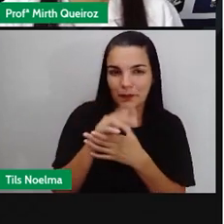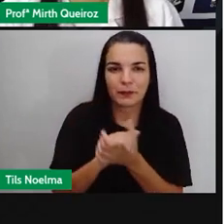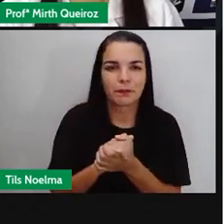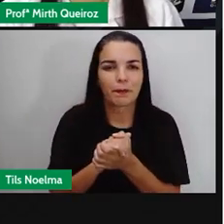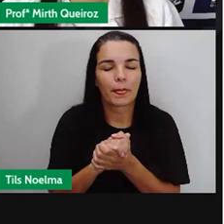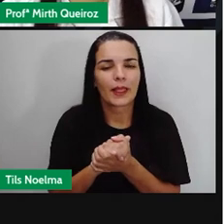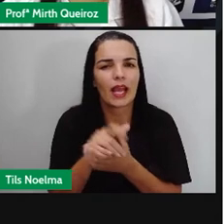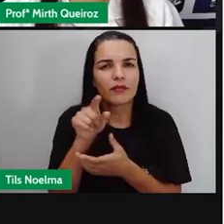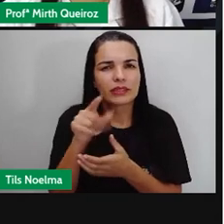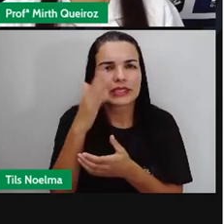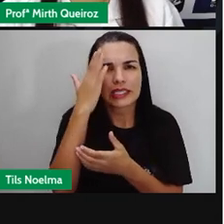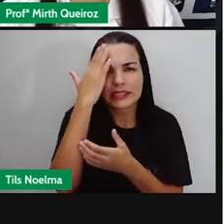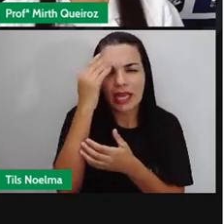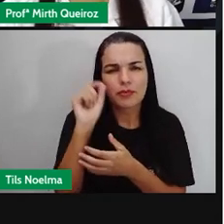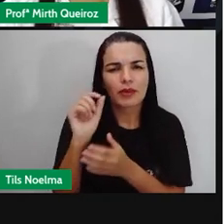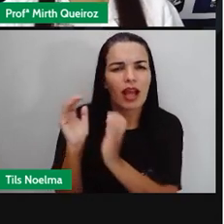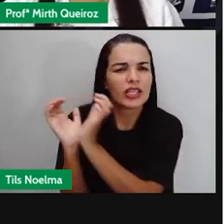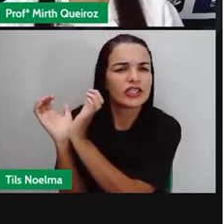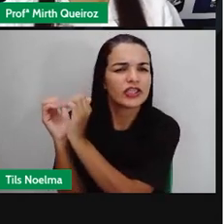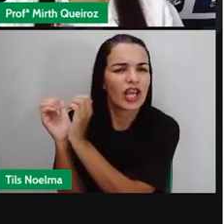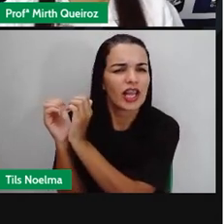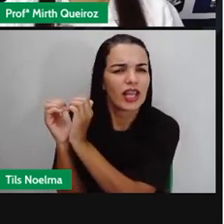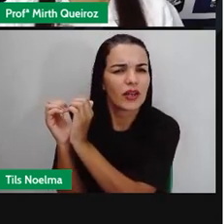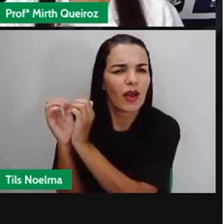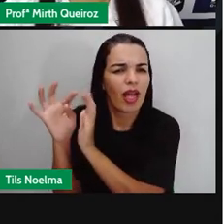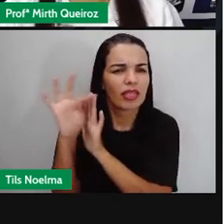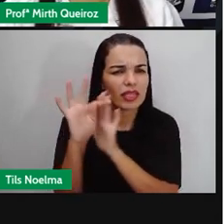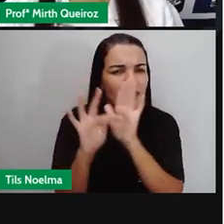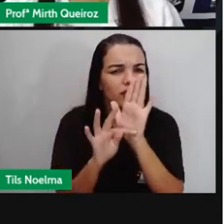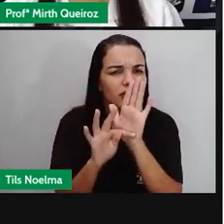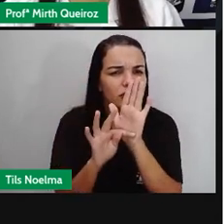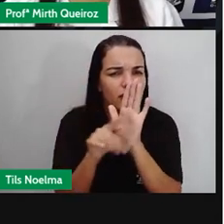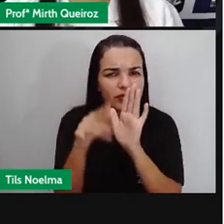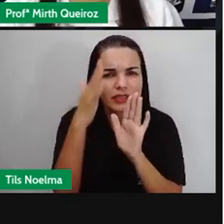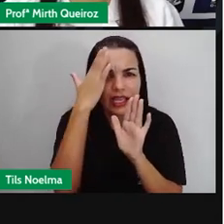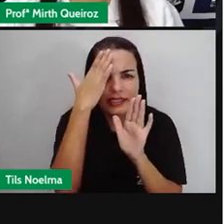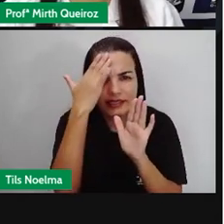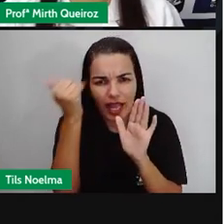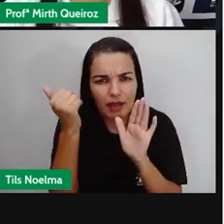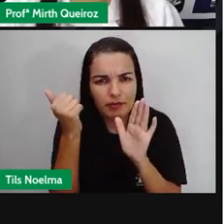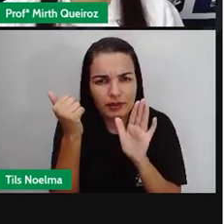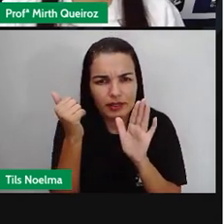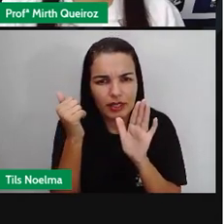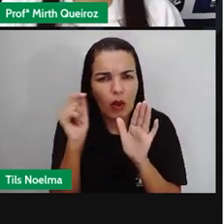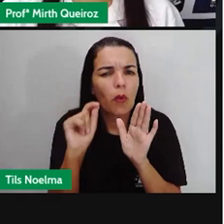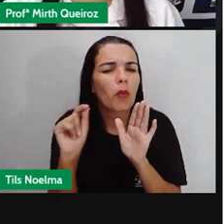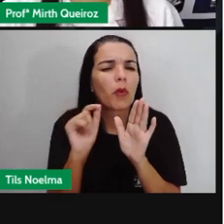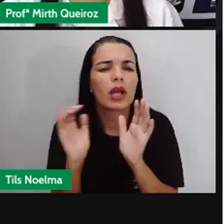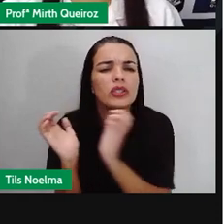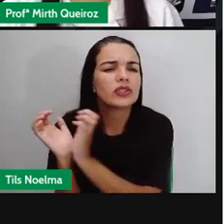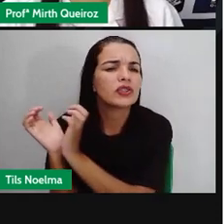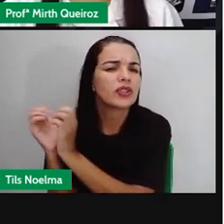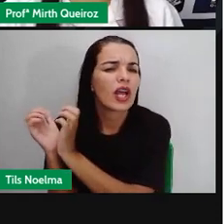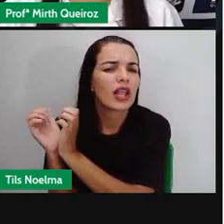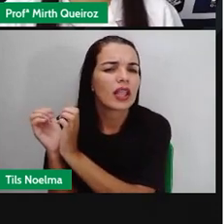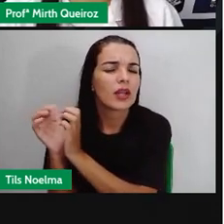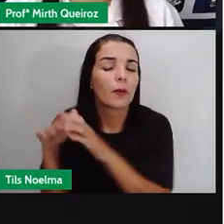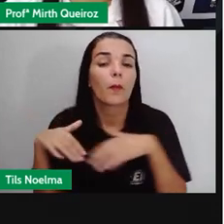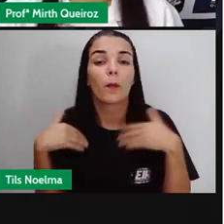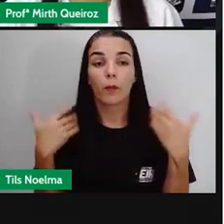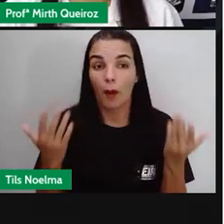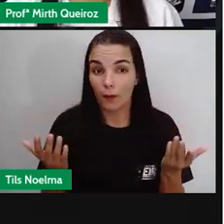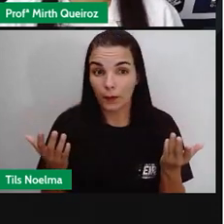sabem De que gênero se trata esse texto? Vocês sabem? Essa narrativa Qual é o gênero dessa